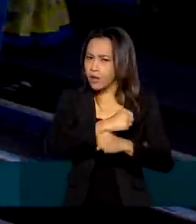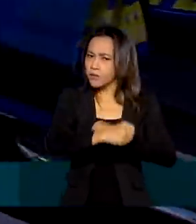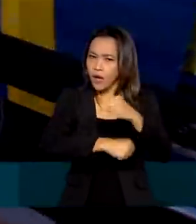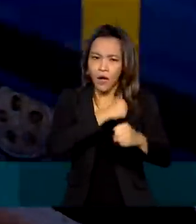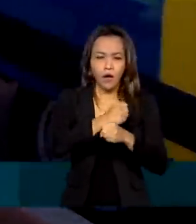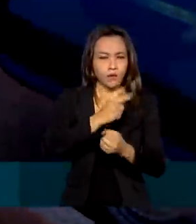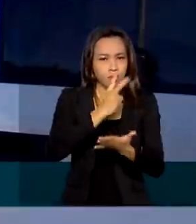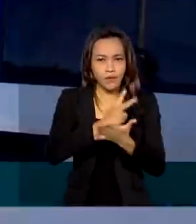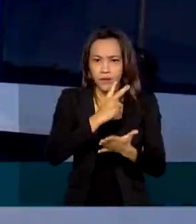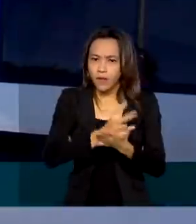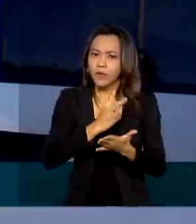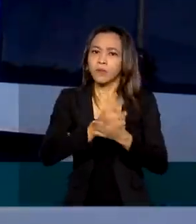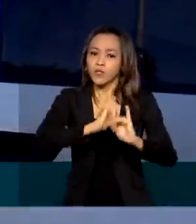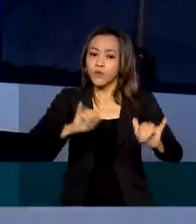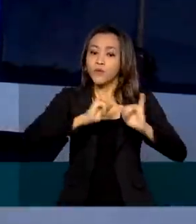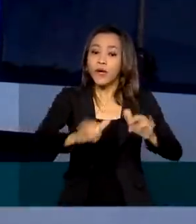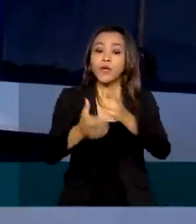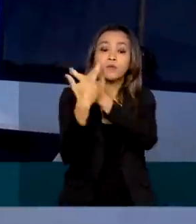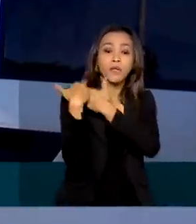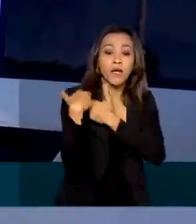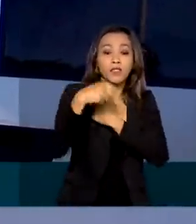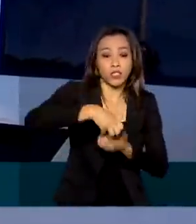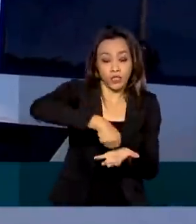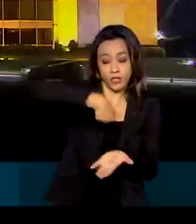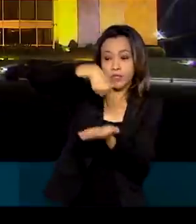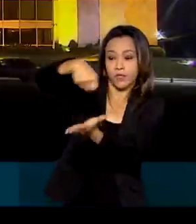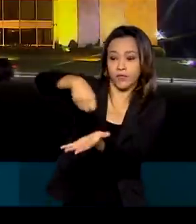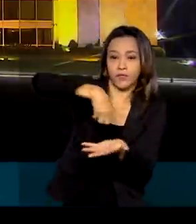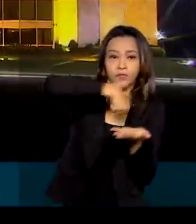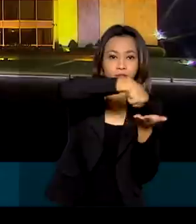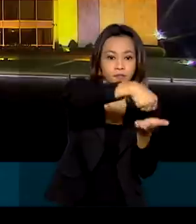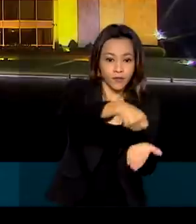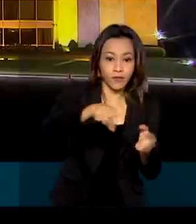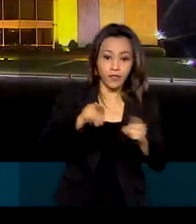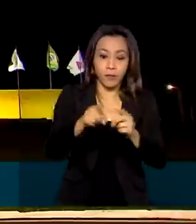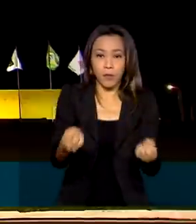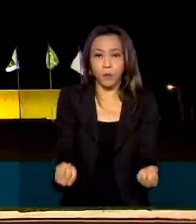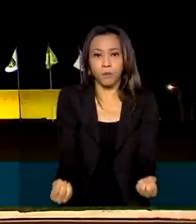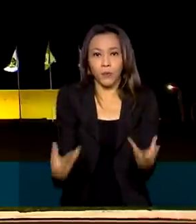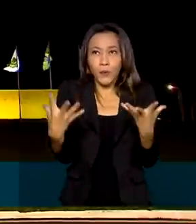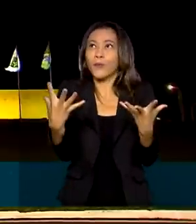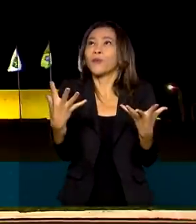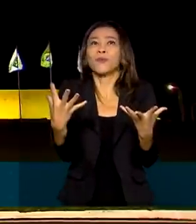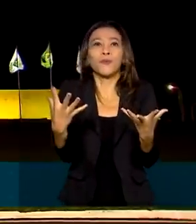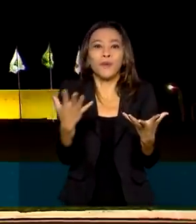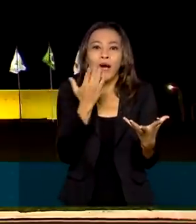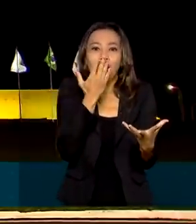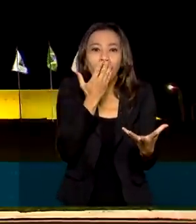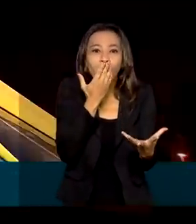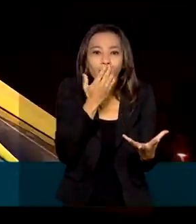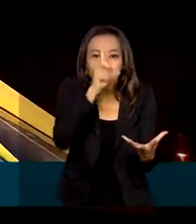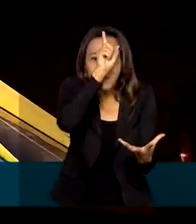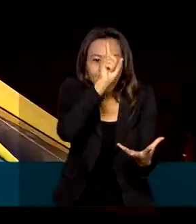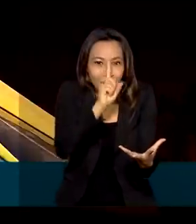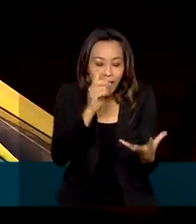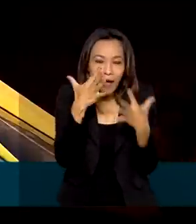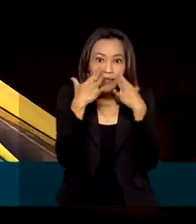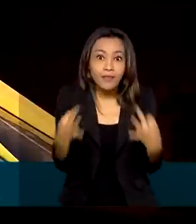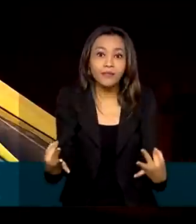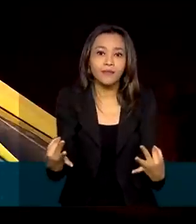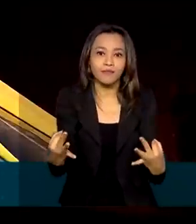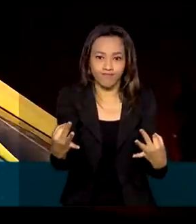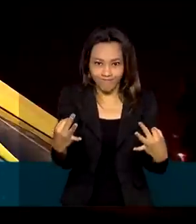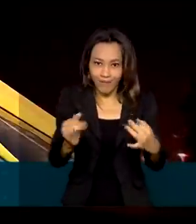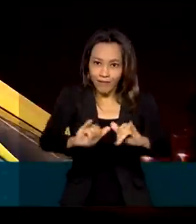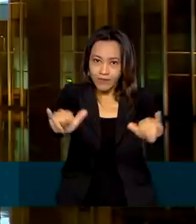essa responsabilidade. Kits são distribuídos nas rodovias e monumentos são iluminados com a cor de atenção. Para mais uma